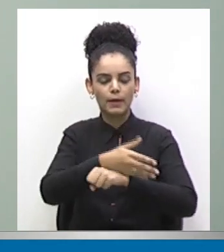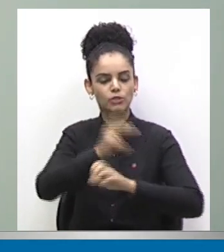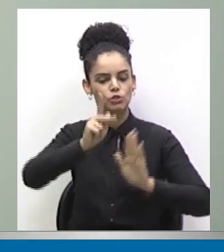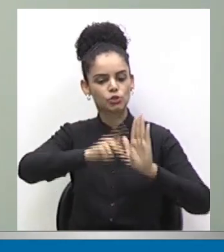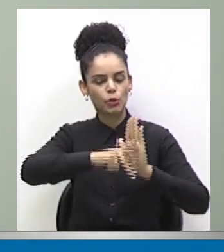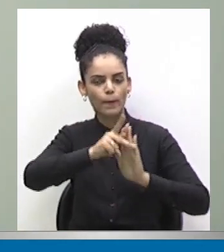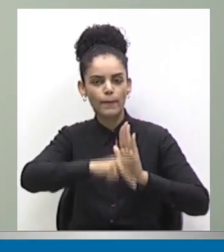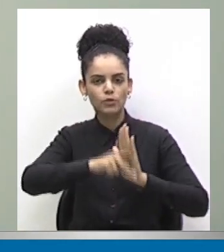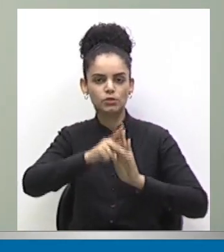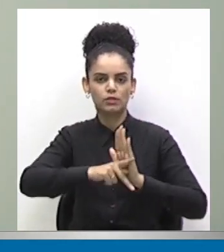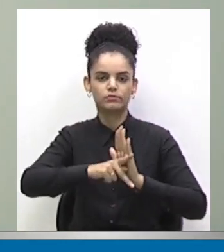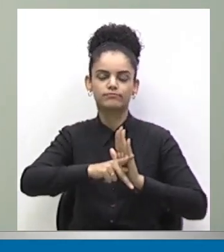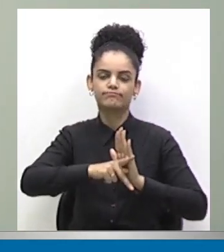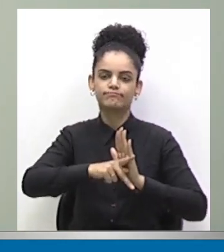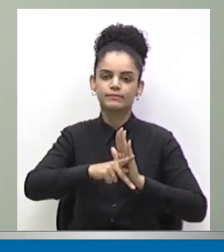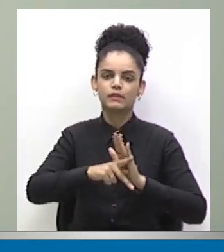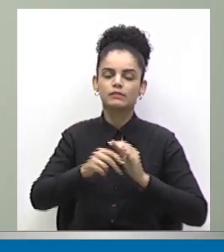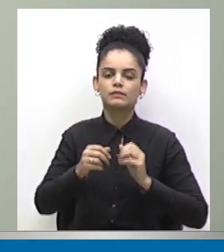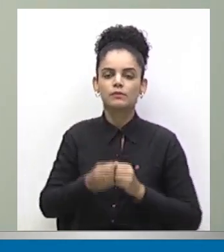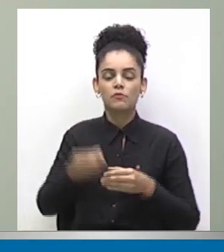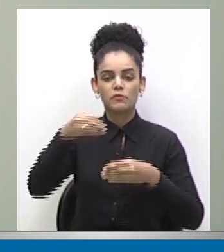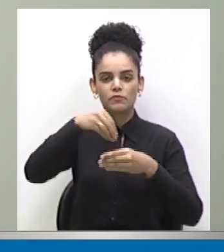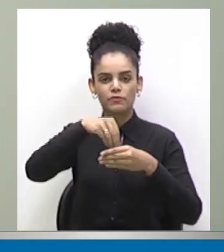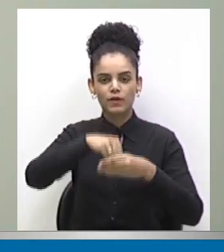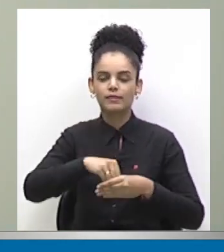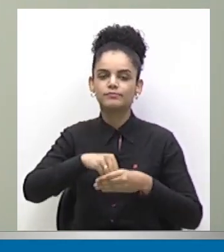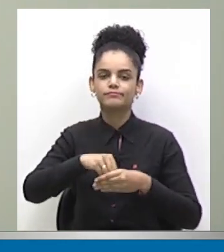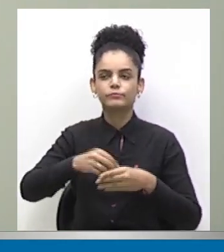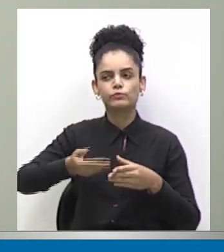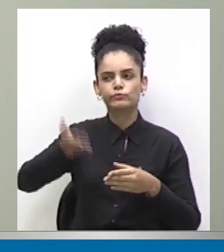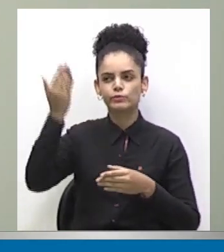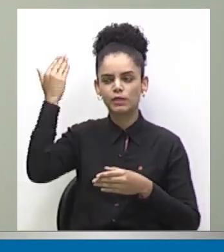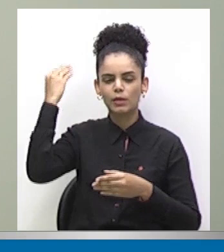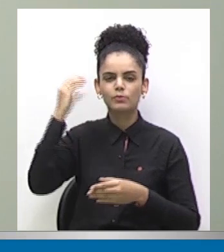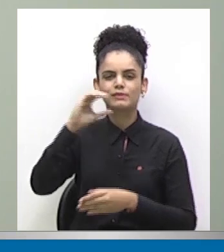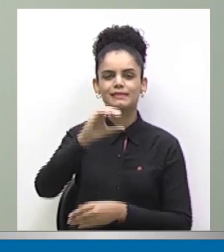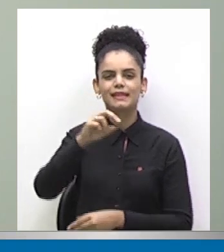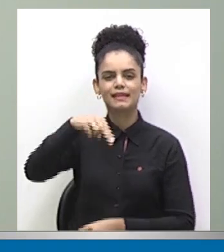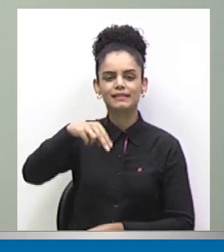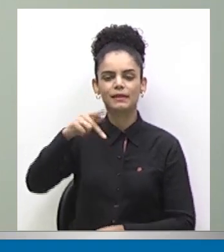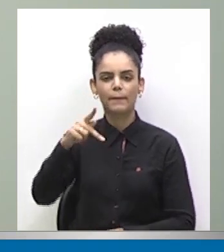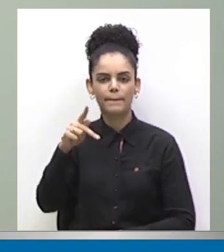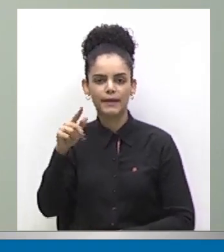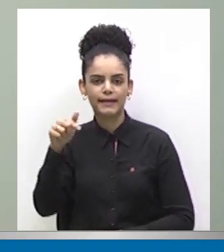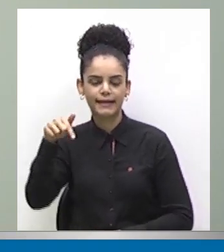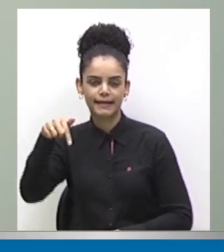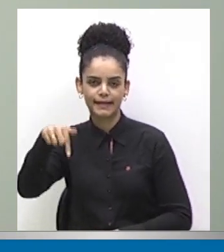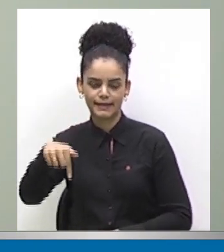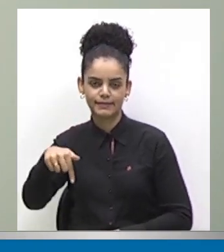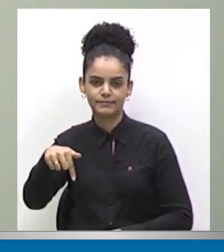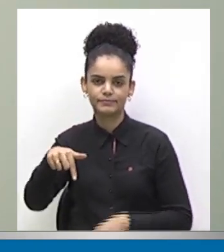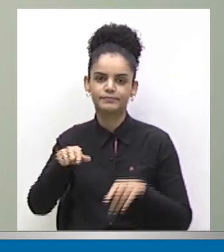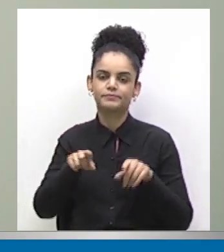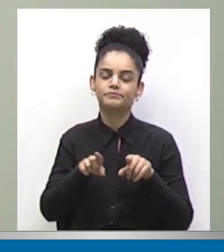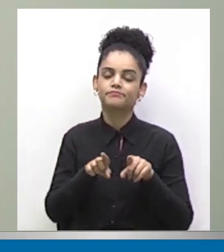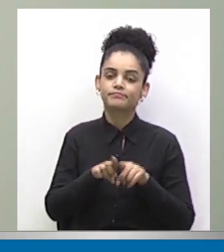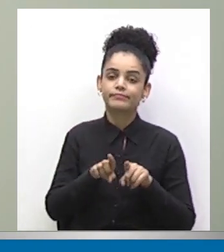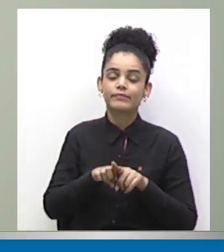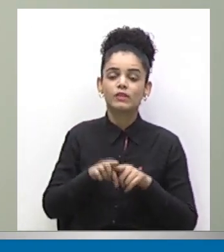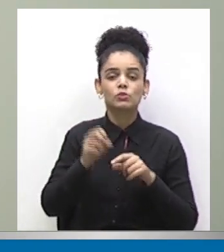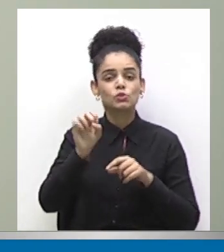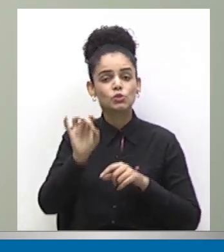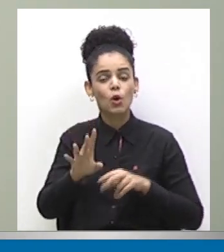pela FAPENIG e também pelo CNPQ, na época. Uma oportunidade que só mesmo a Unimontes, Wagner, pode oferecer